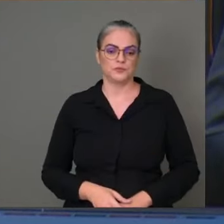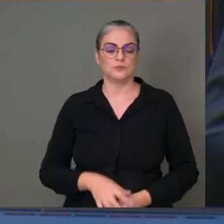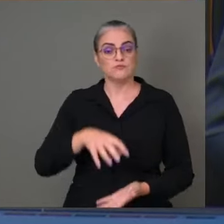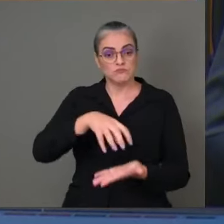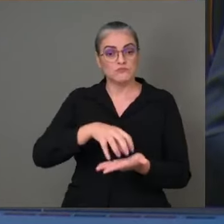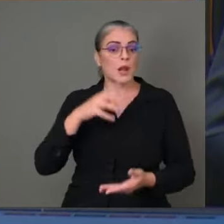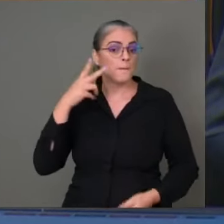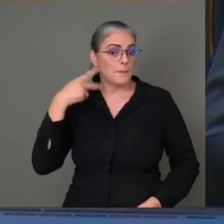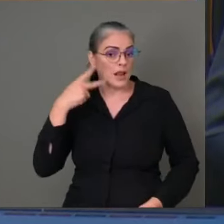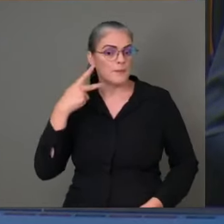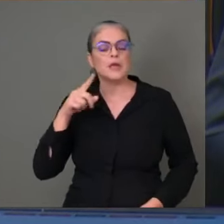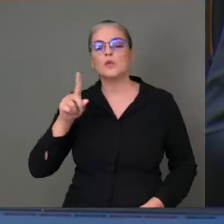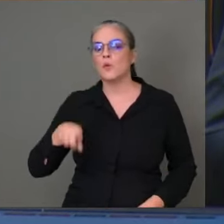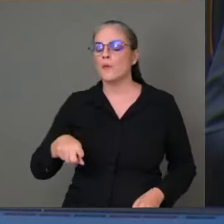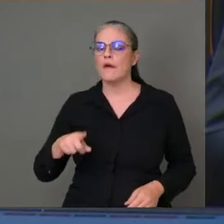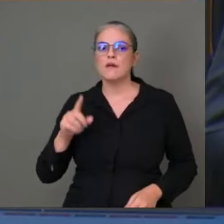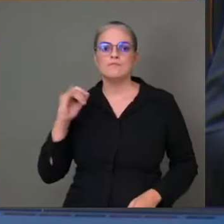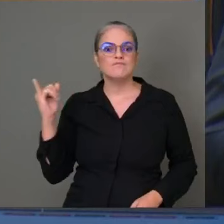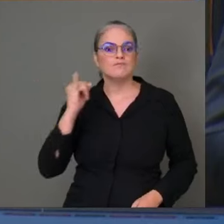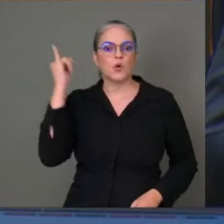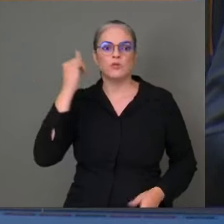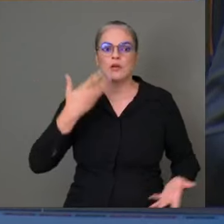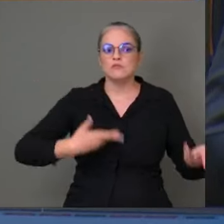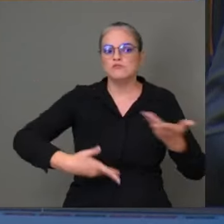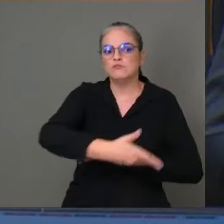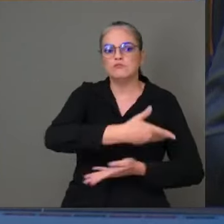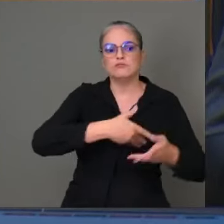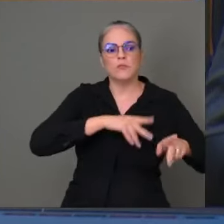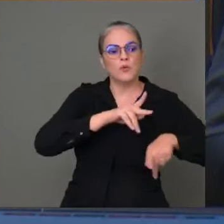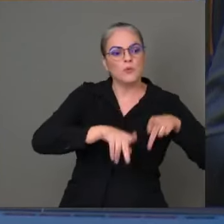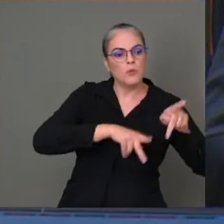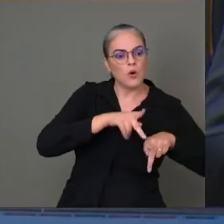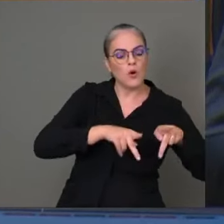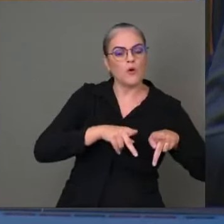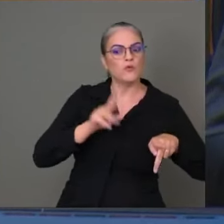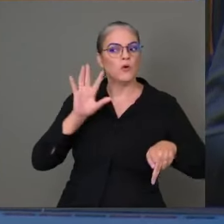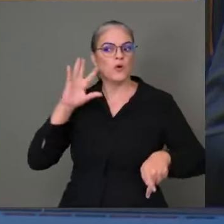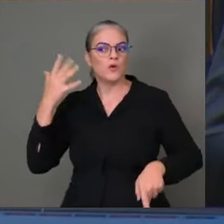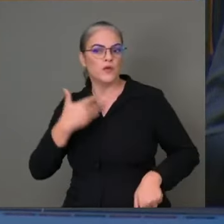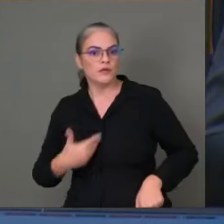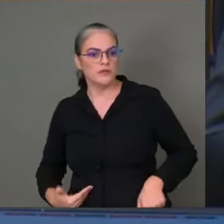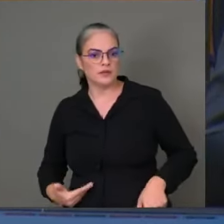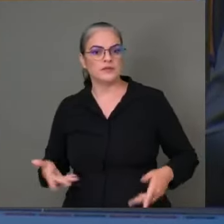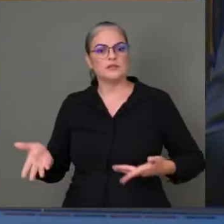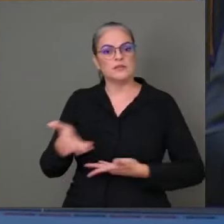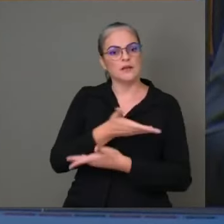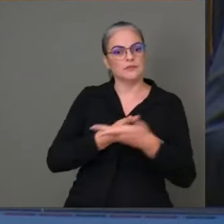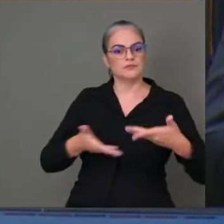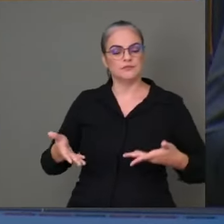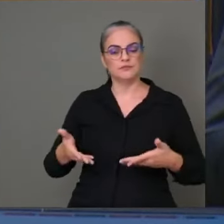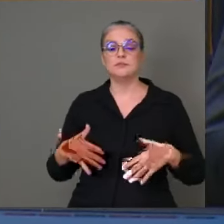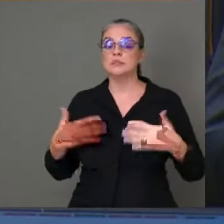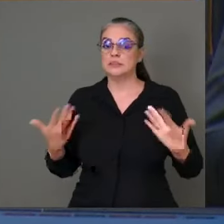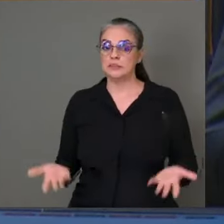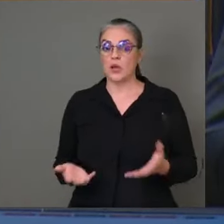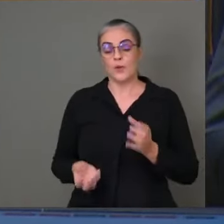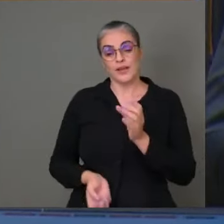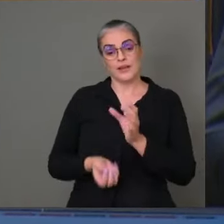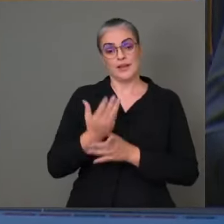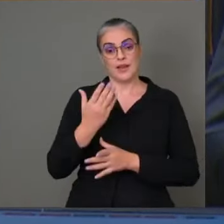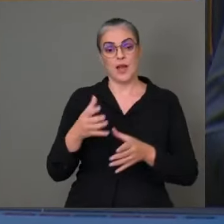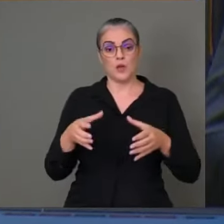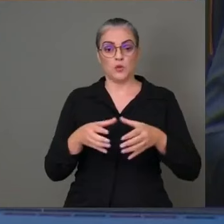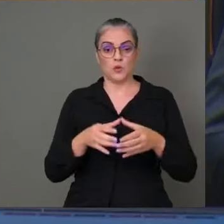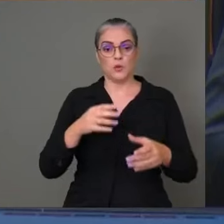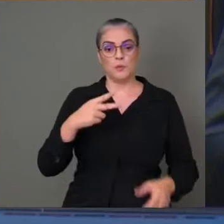aproxima o povo das decisões do governo. Ao constituir o P20, o Grupo dos